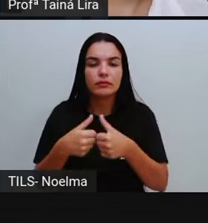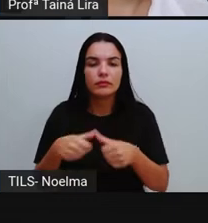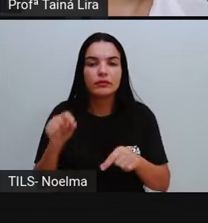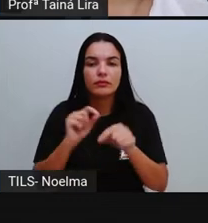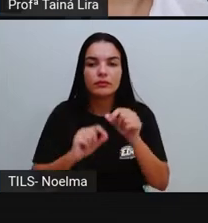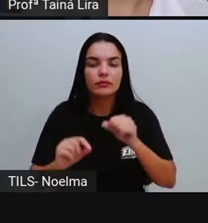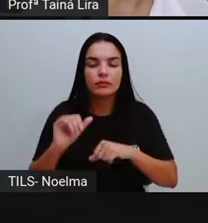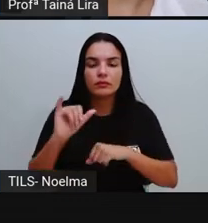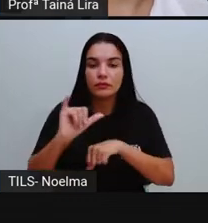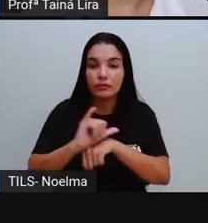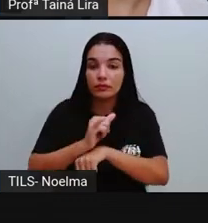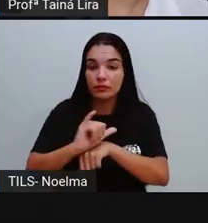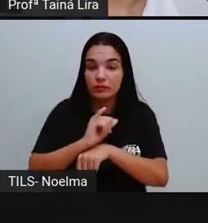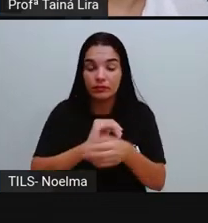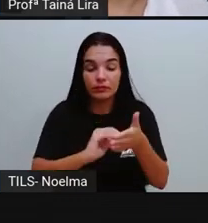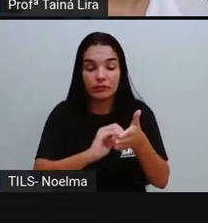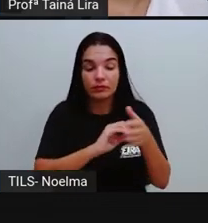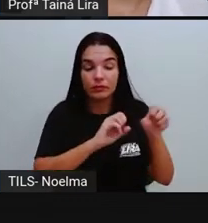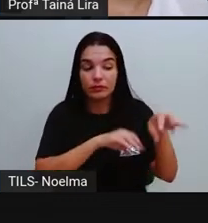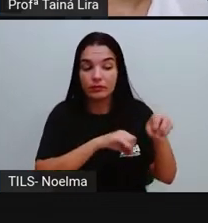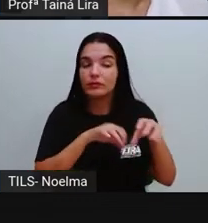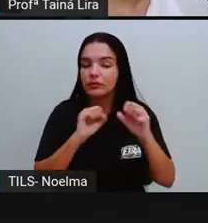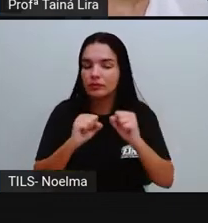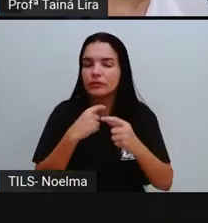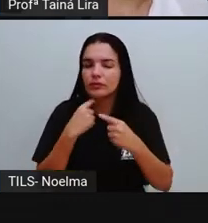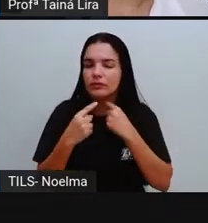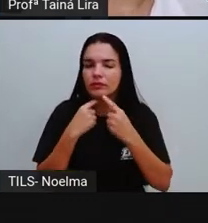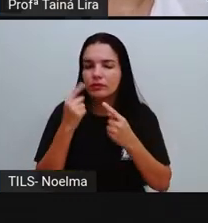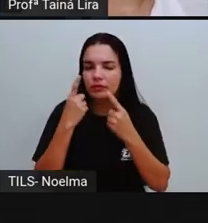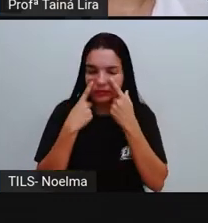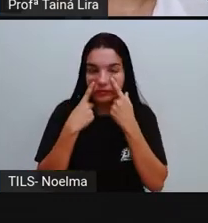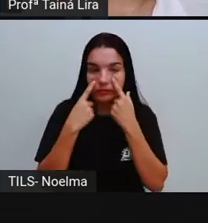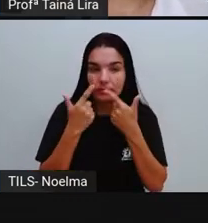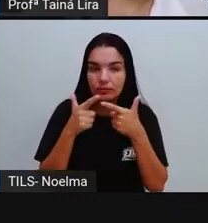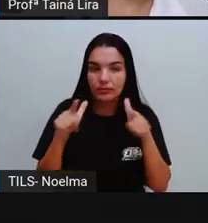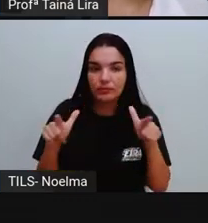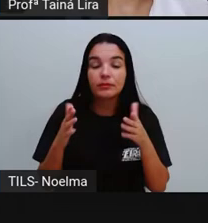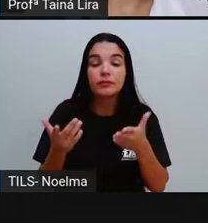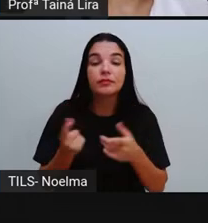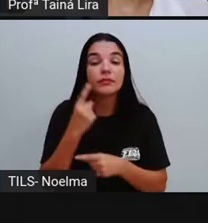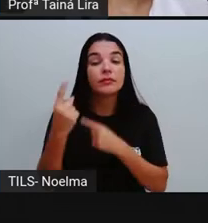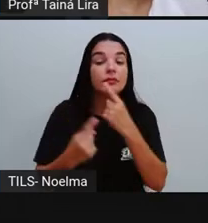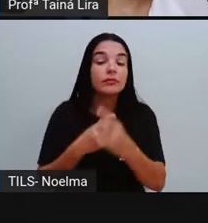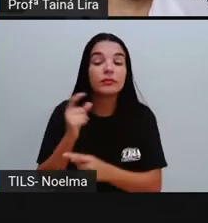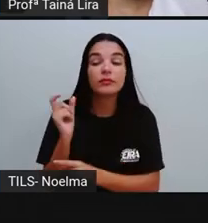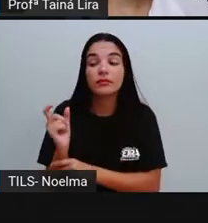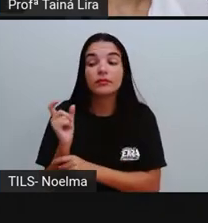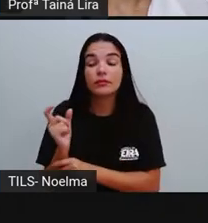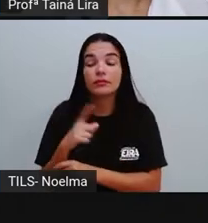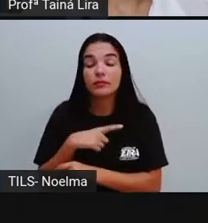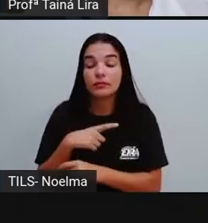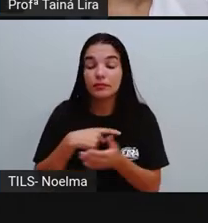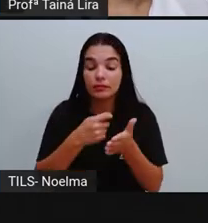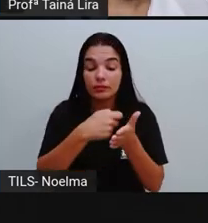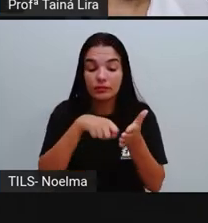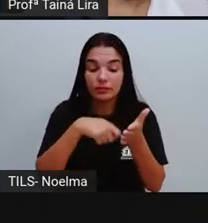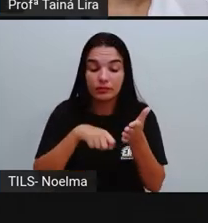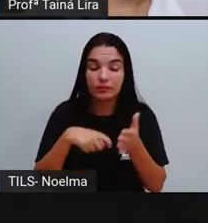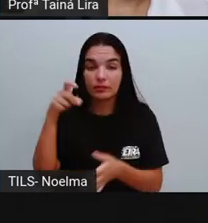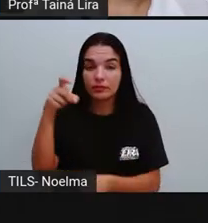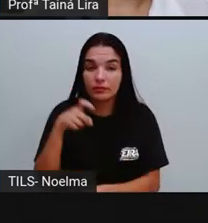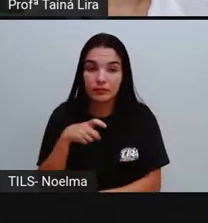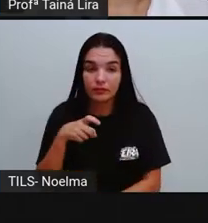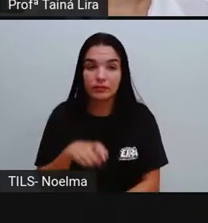Secretaria de Educação, E tirar a dúvida, Tá bom? Então, Algumas palavrinhas, Que são escritas, Com X,